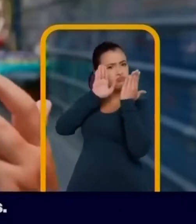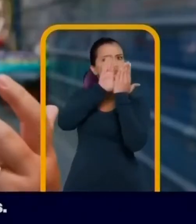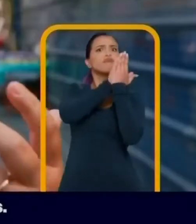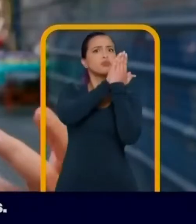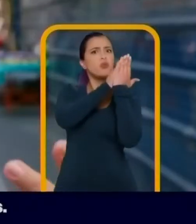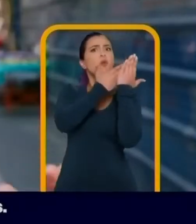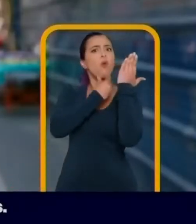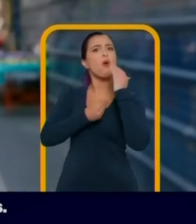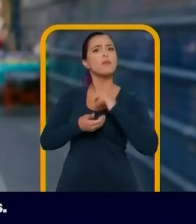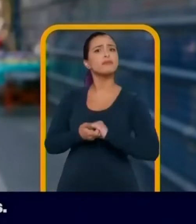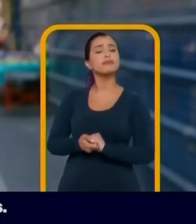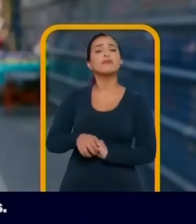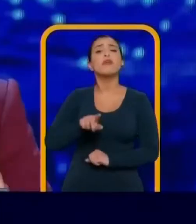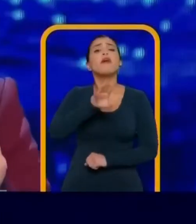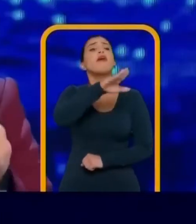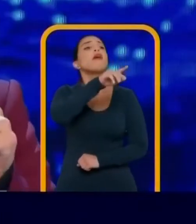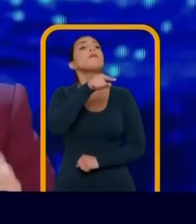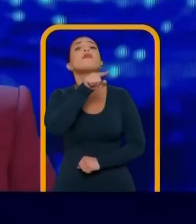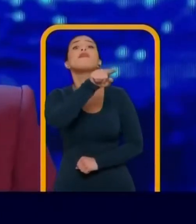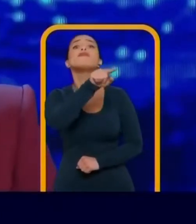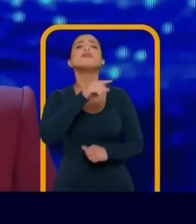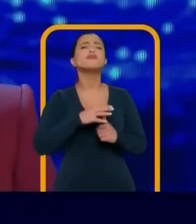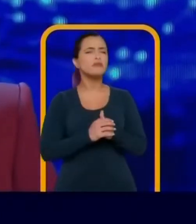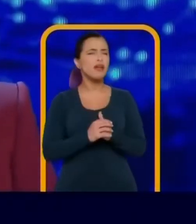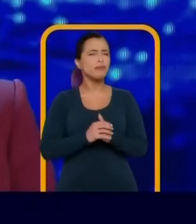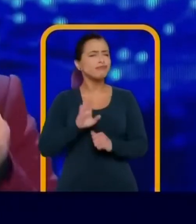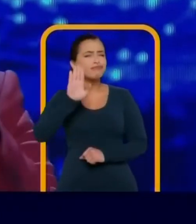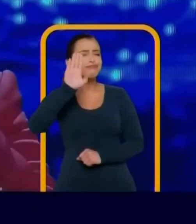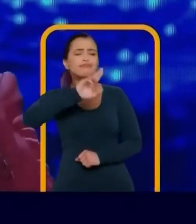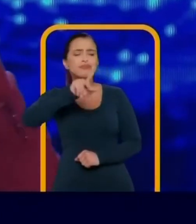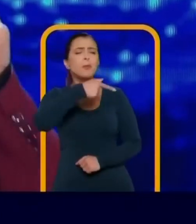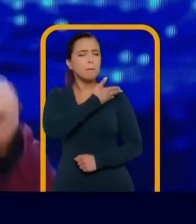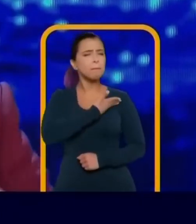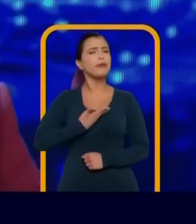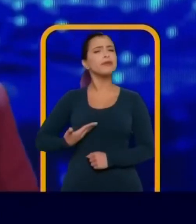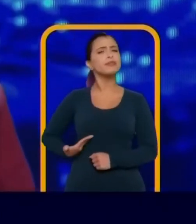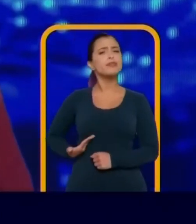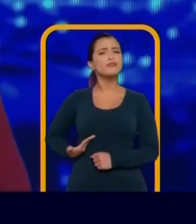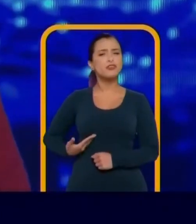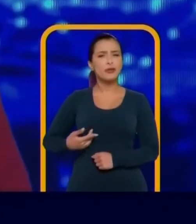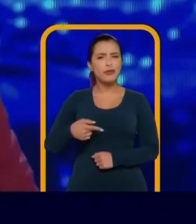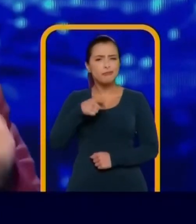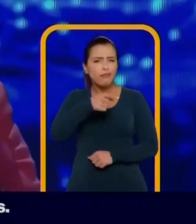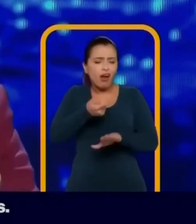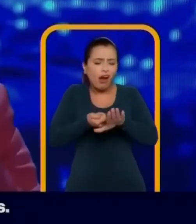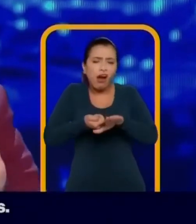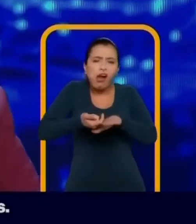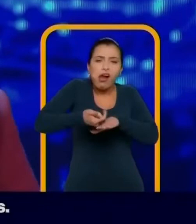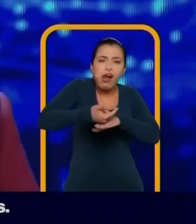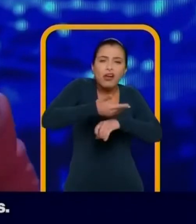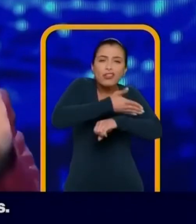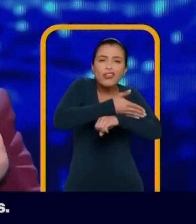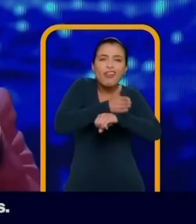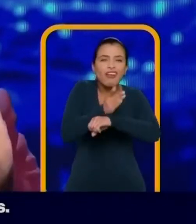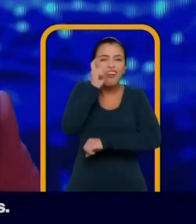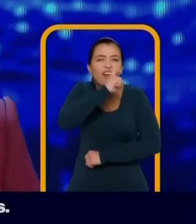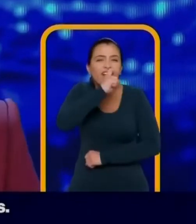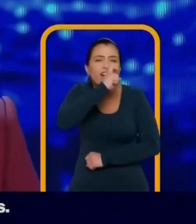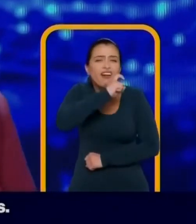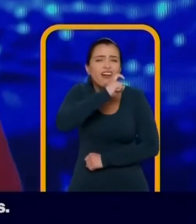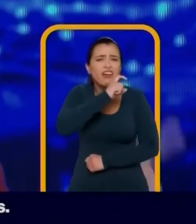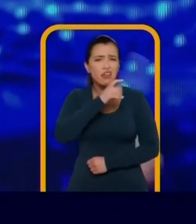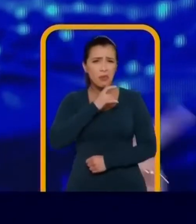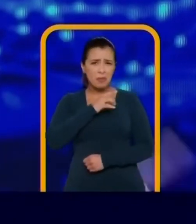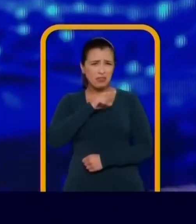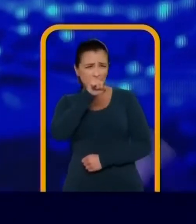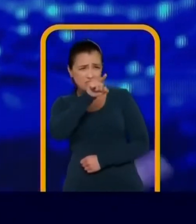intimidava diante daqueles homens. Então eu quero dizer, para o presidente da república, nem é para o candidato, que fabrica fake news e que fala